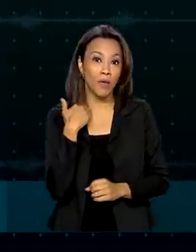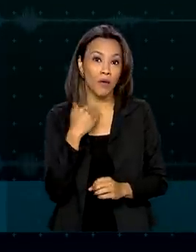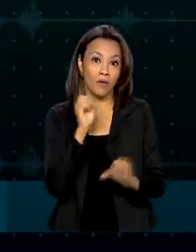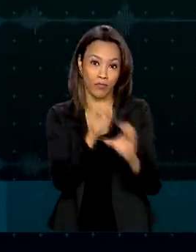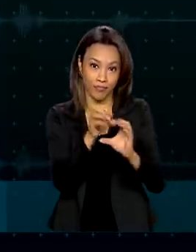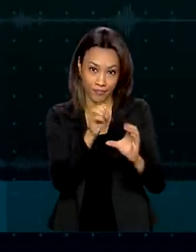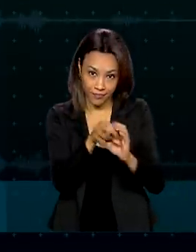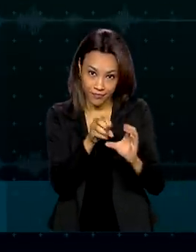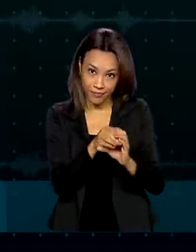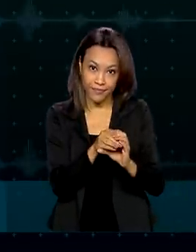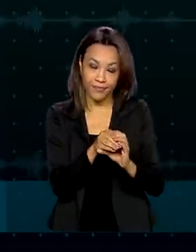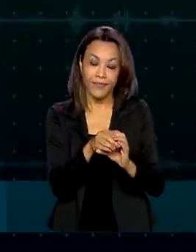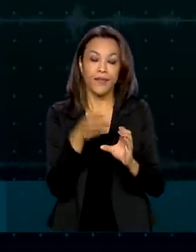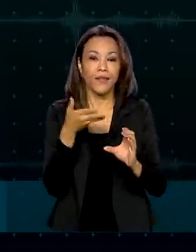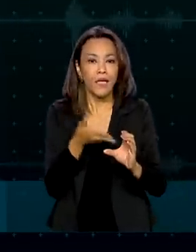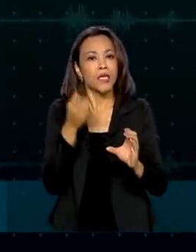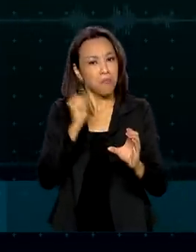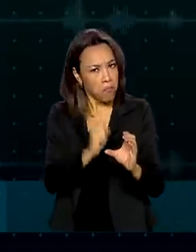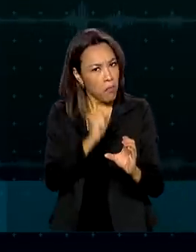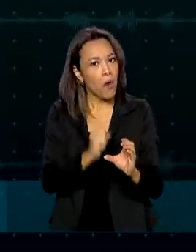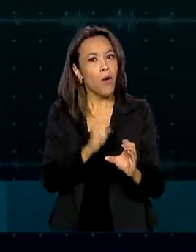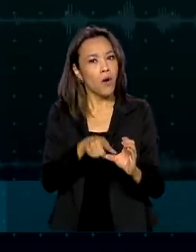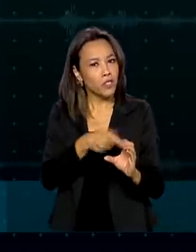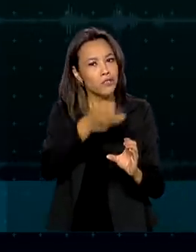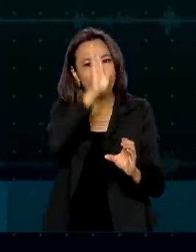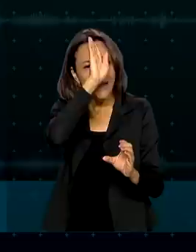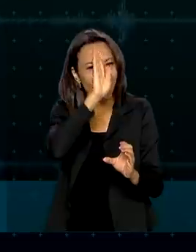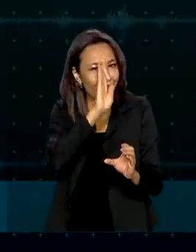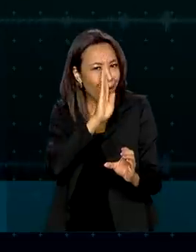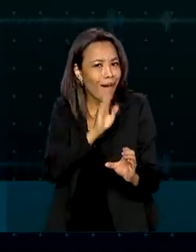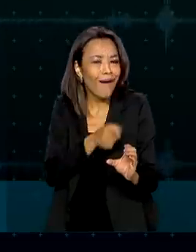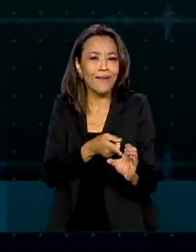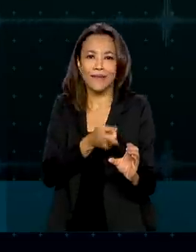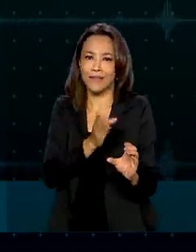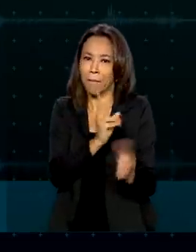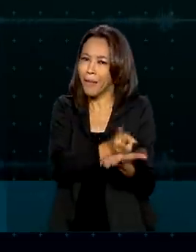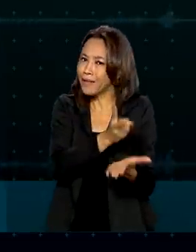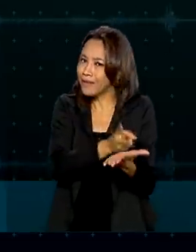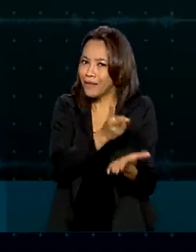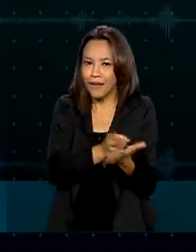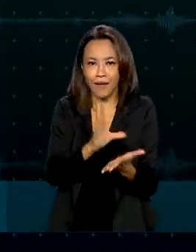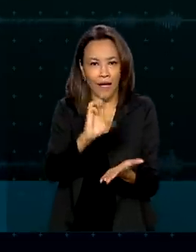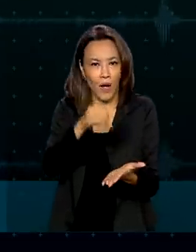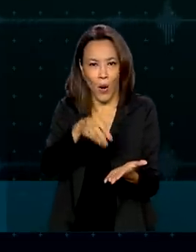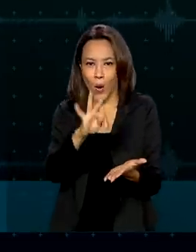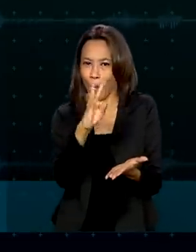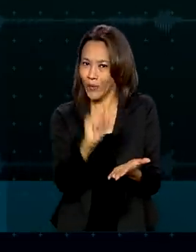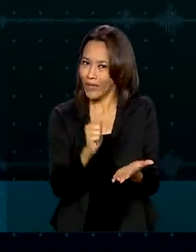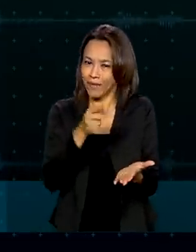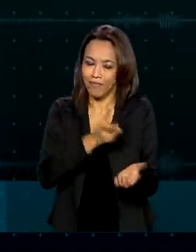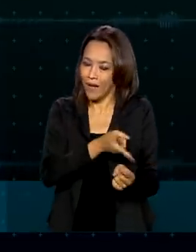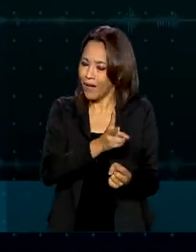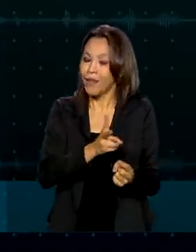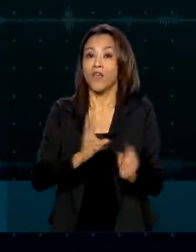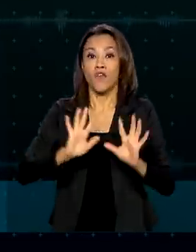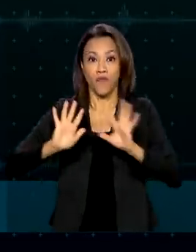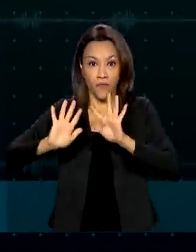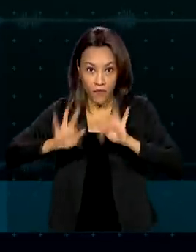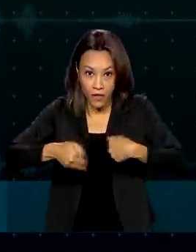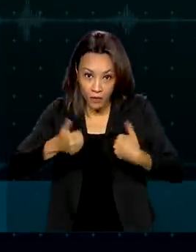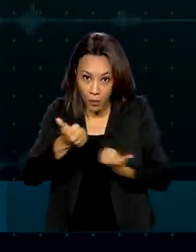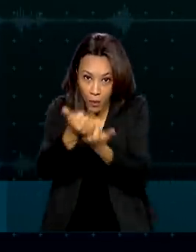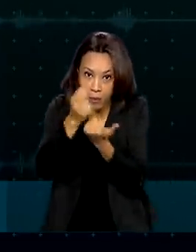Tem, que podem ter essa conta de graça e manter isto mesmo após o término do